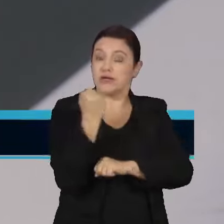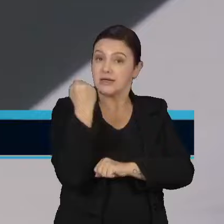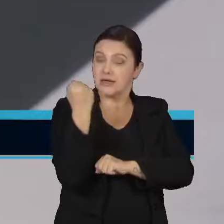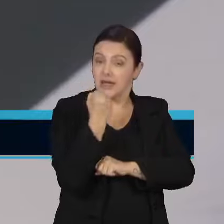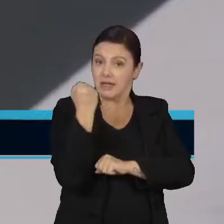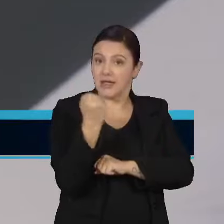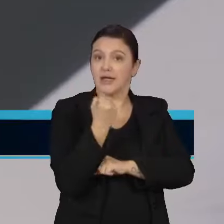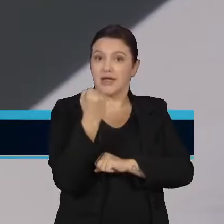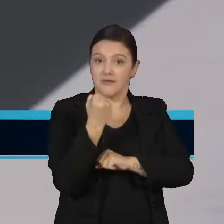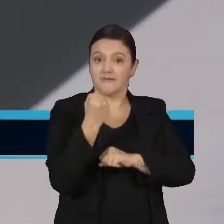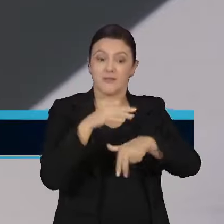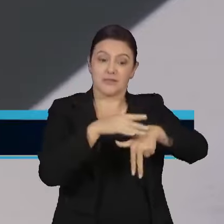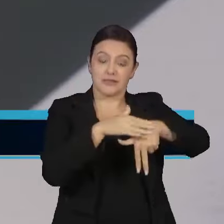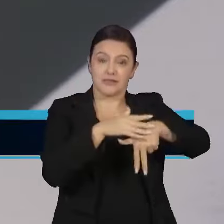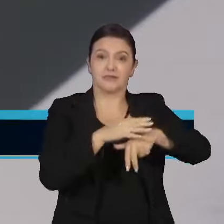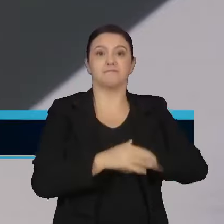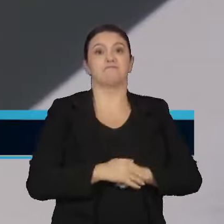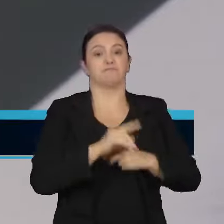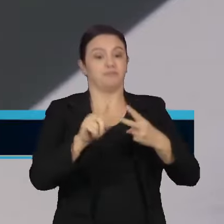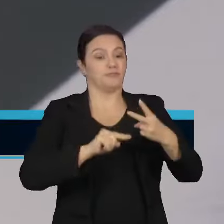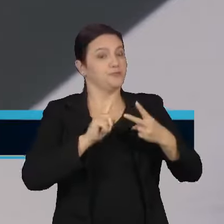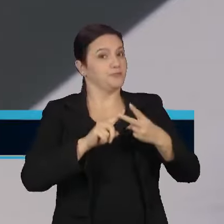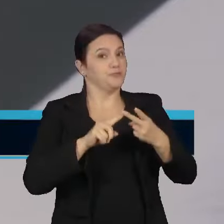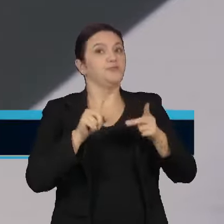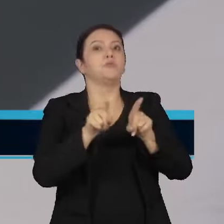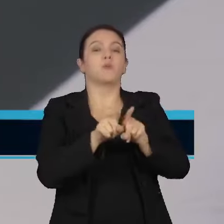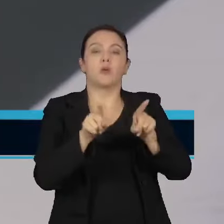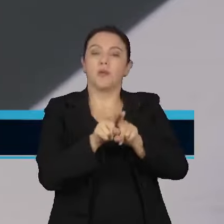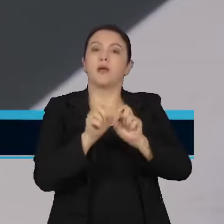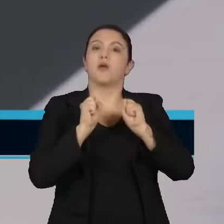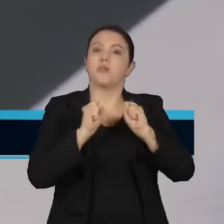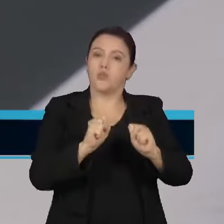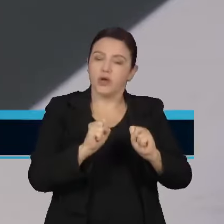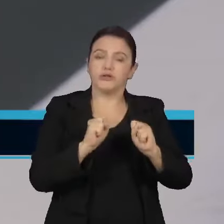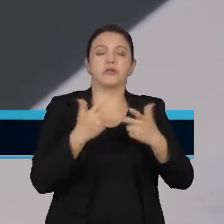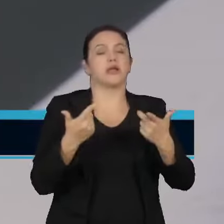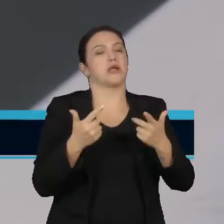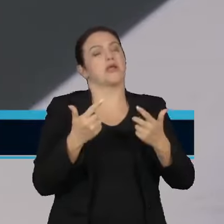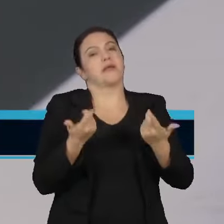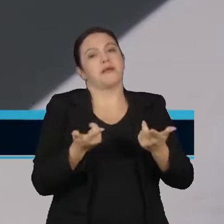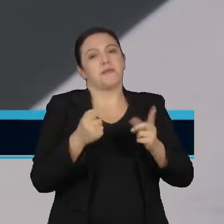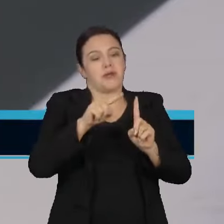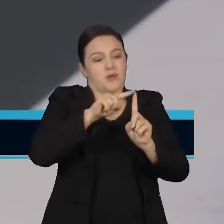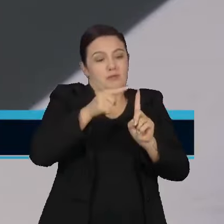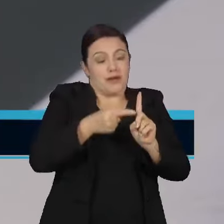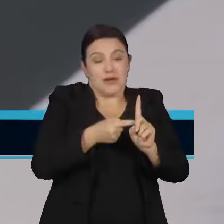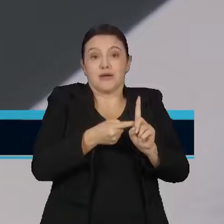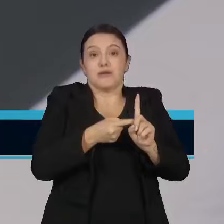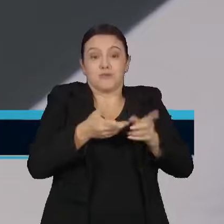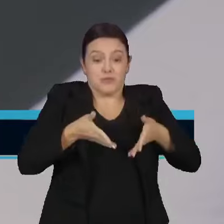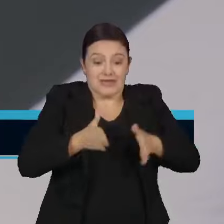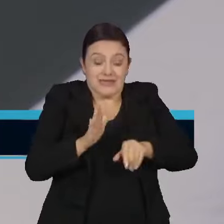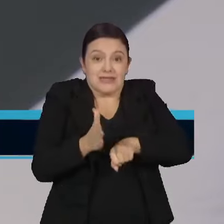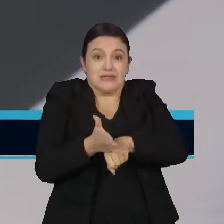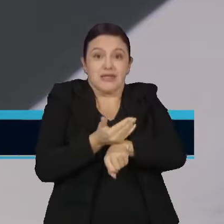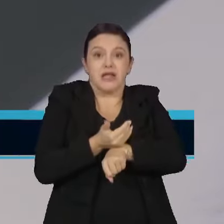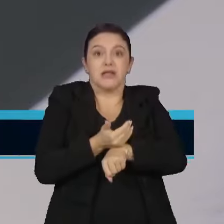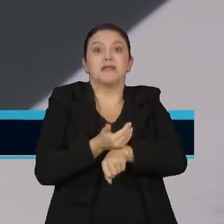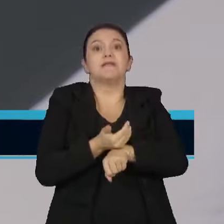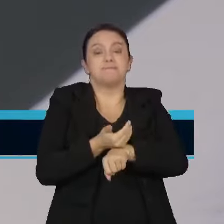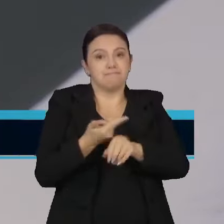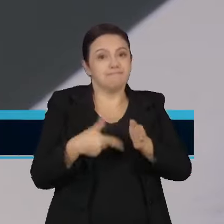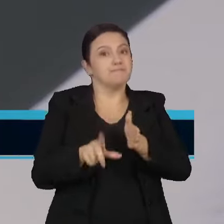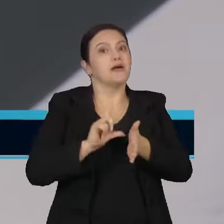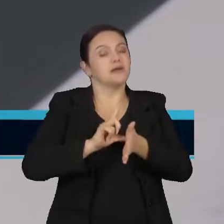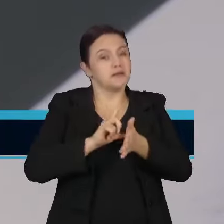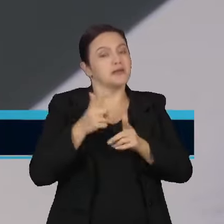paciente. E dois, ela pode ter muito mais trabalho de parto prematuro, então a gente começa a ver agora os problemas do recém